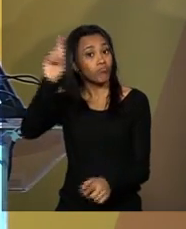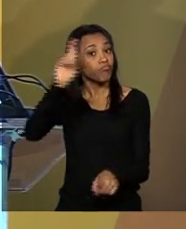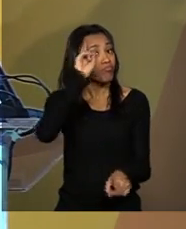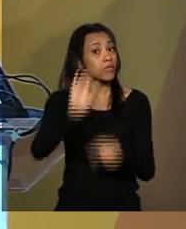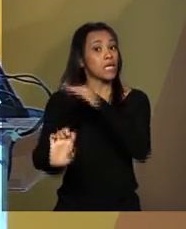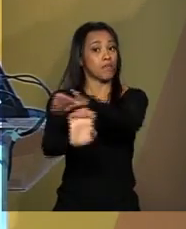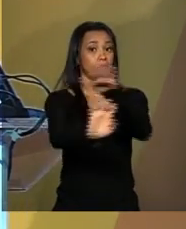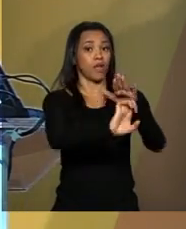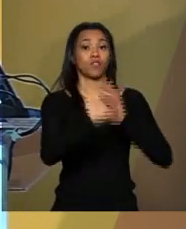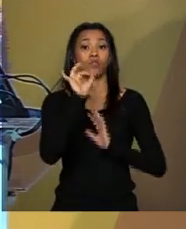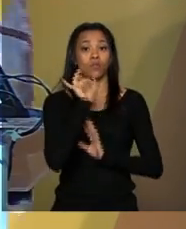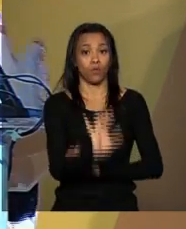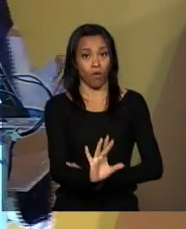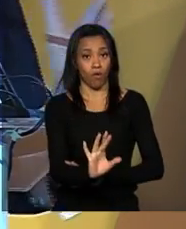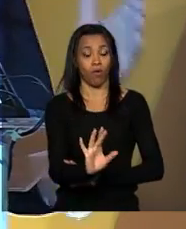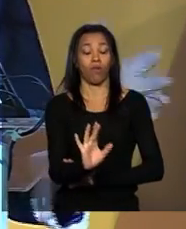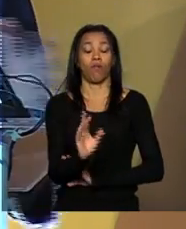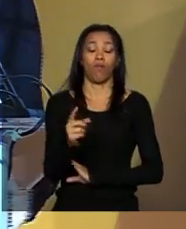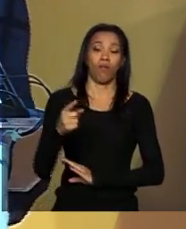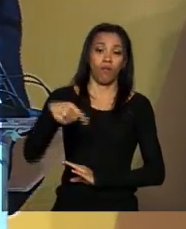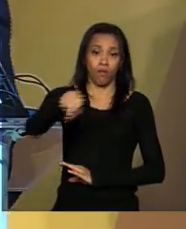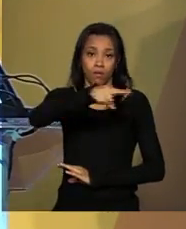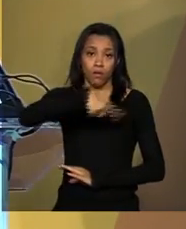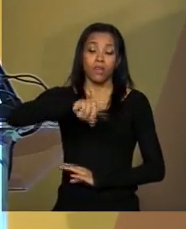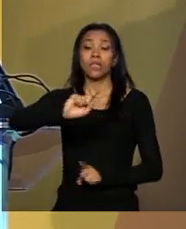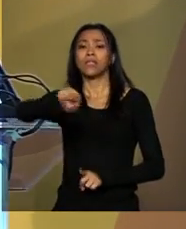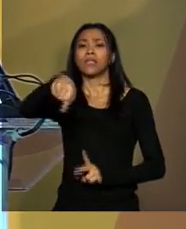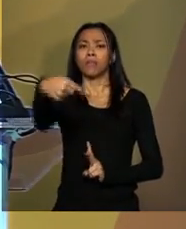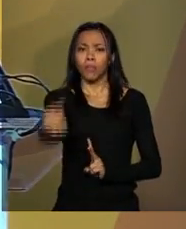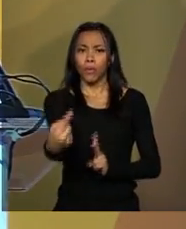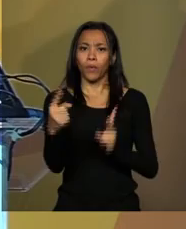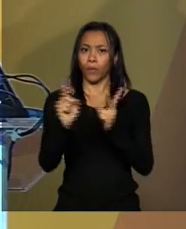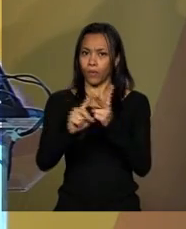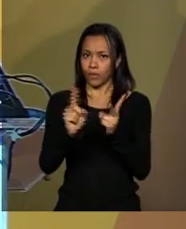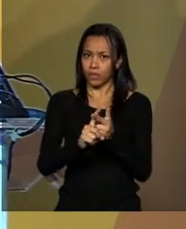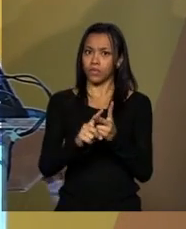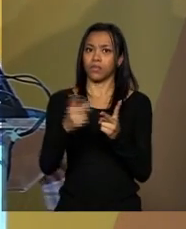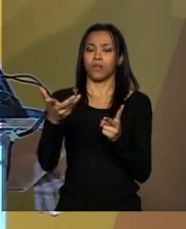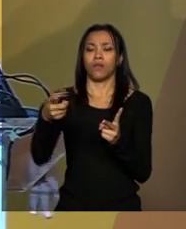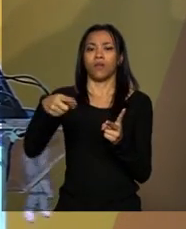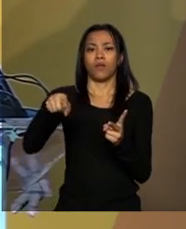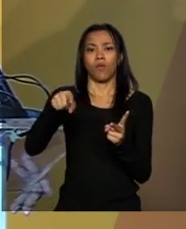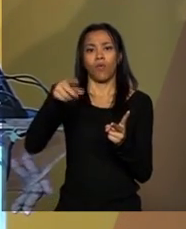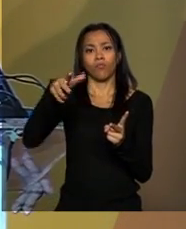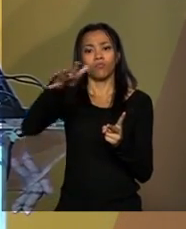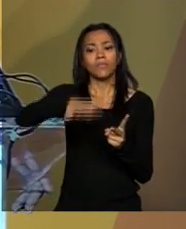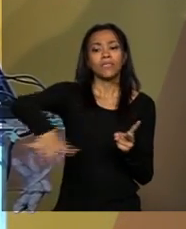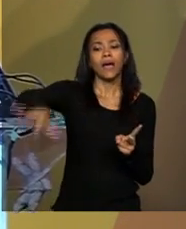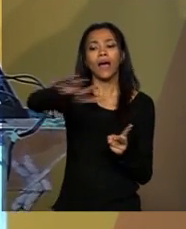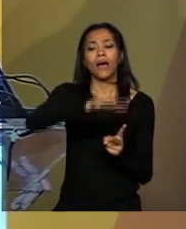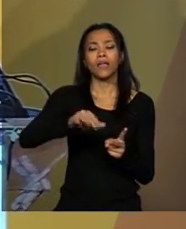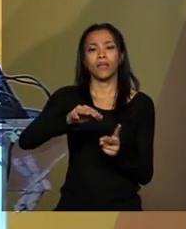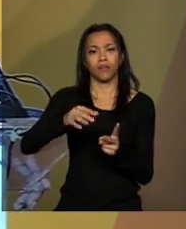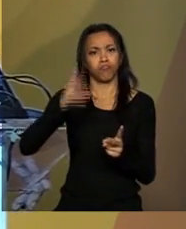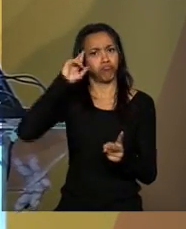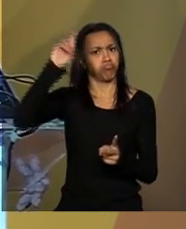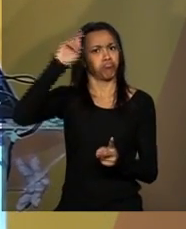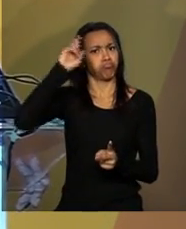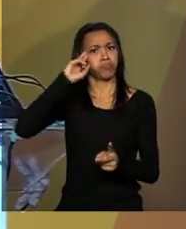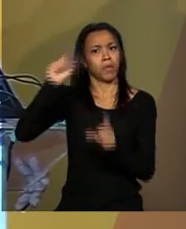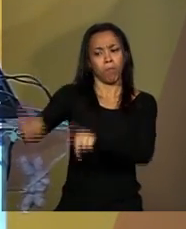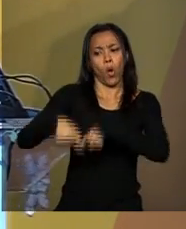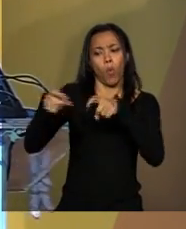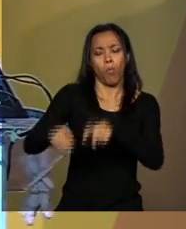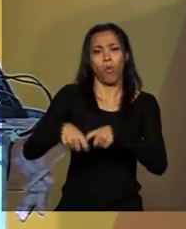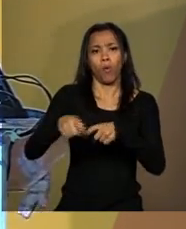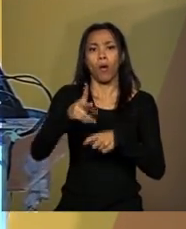grandes investidores financeiros, depois com grandes investidores na área produtiva e de serviços.